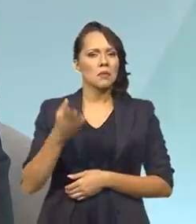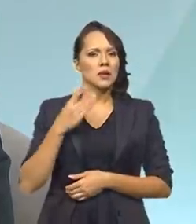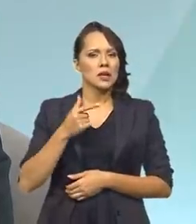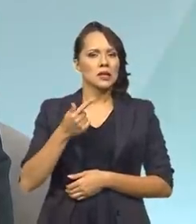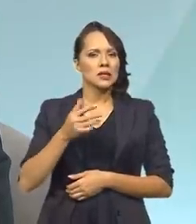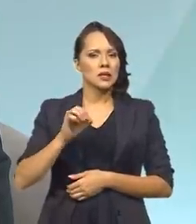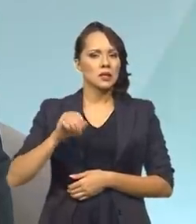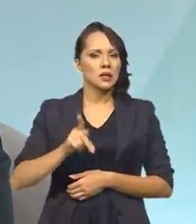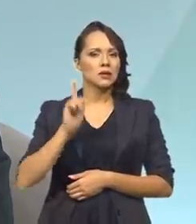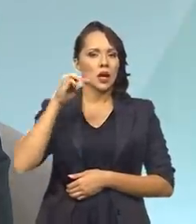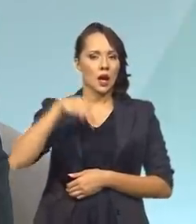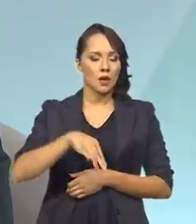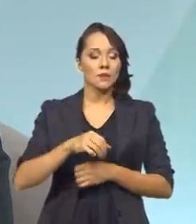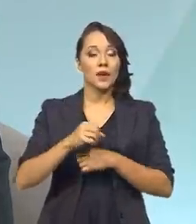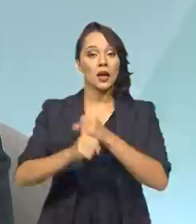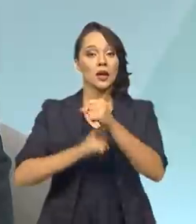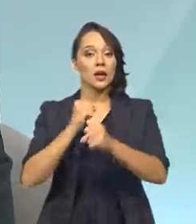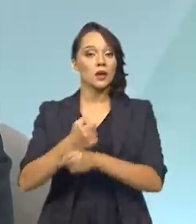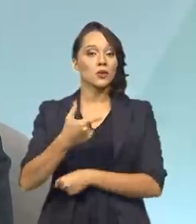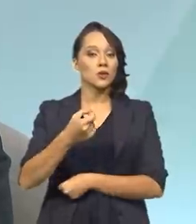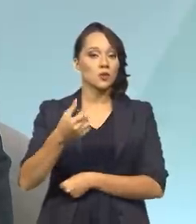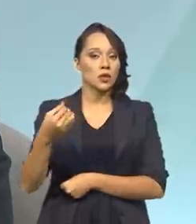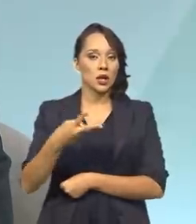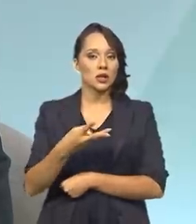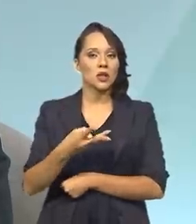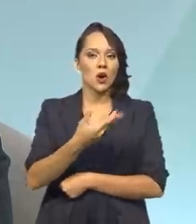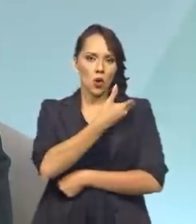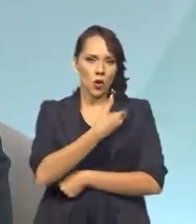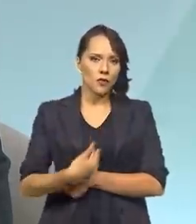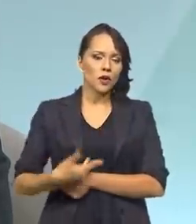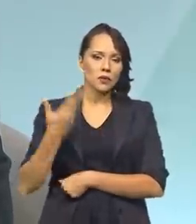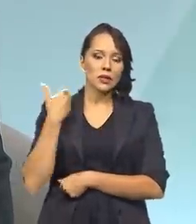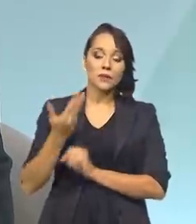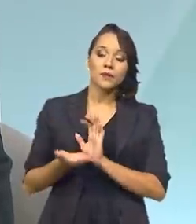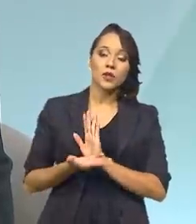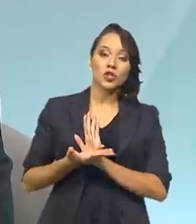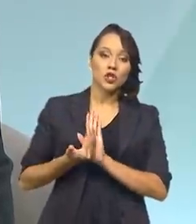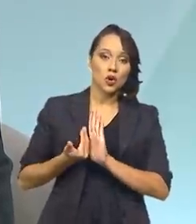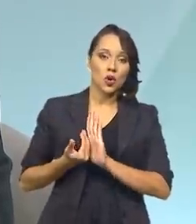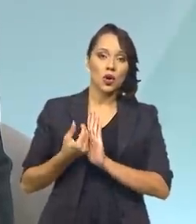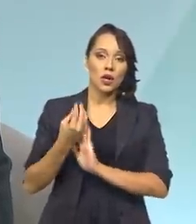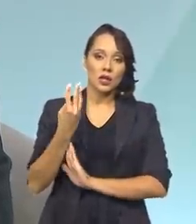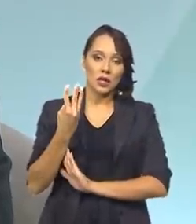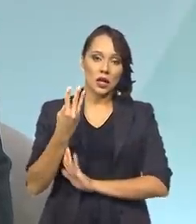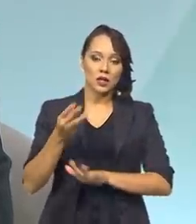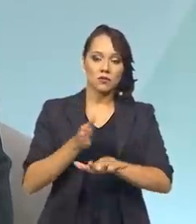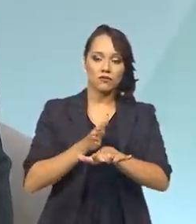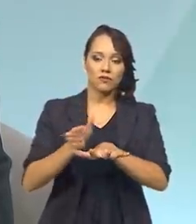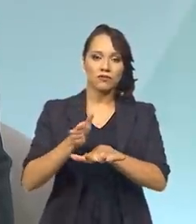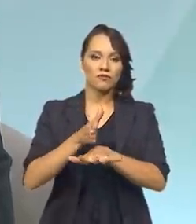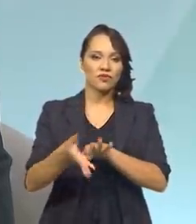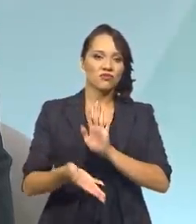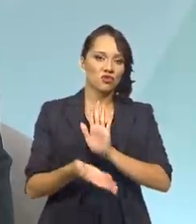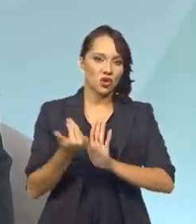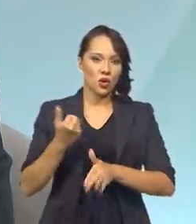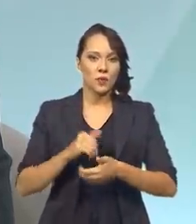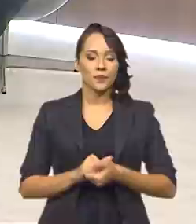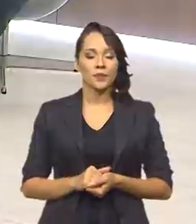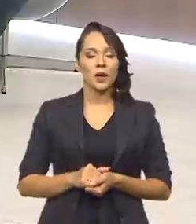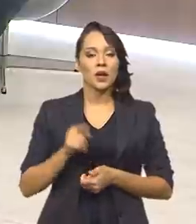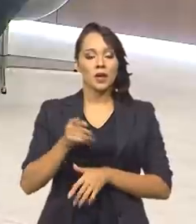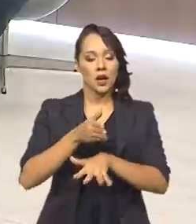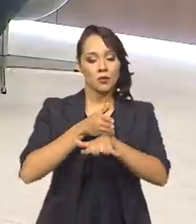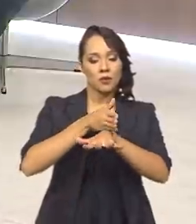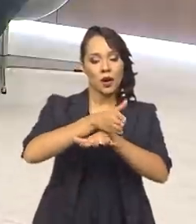quilômetros de extensão. Em 2013, o governo da época retirou três canais importantes. O canal,